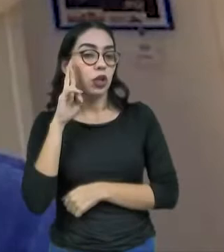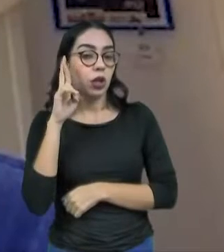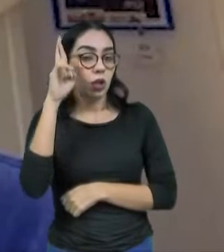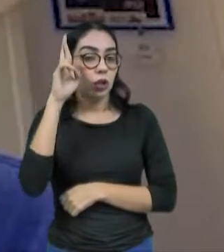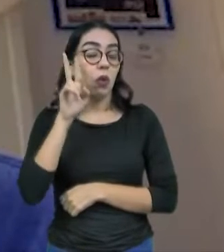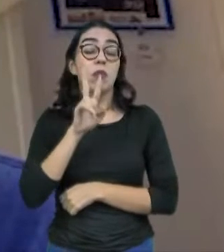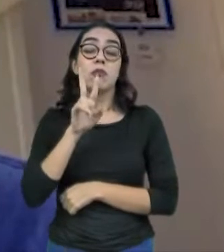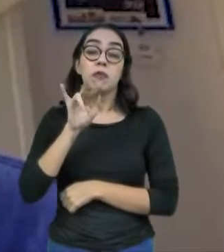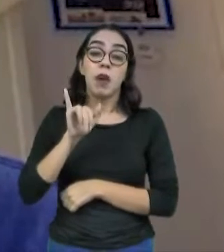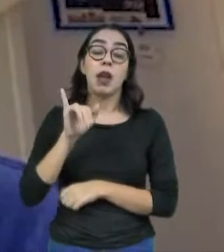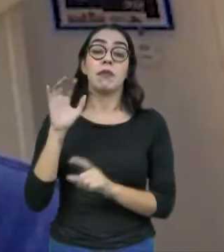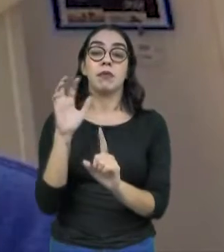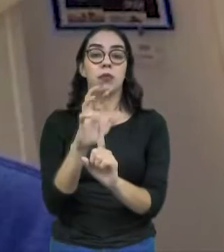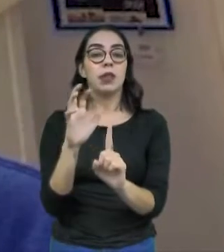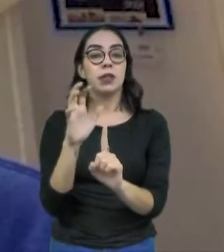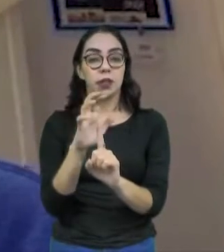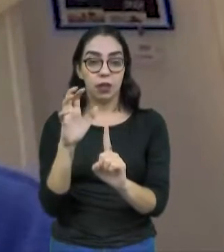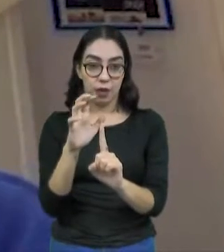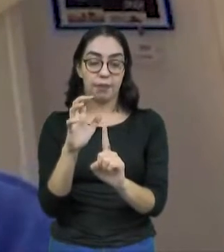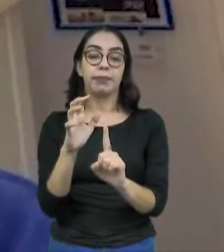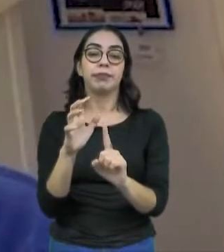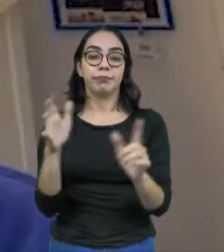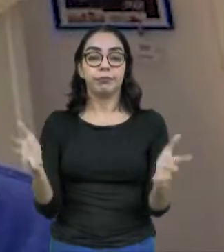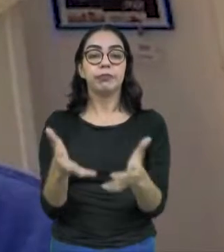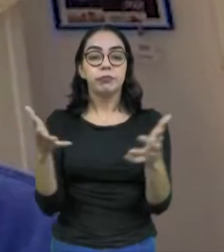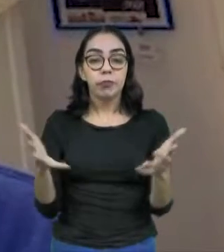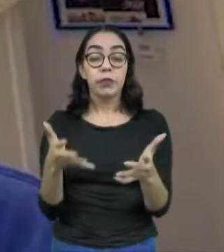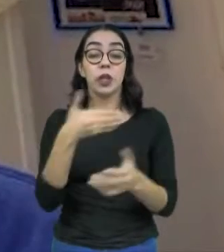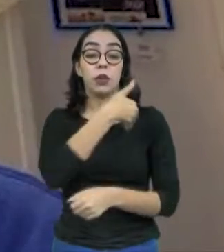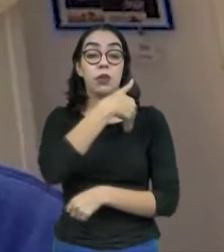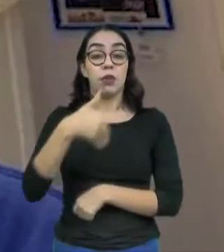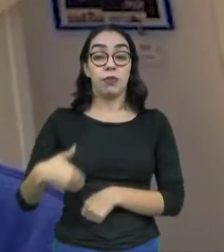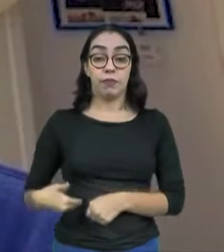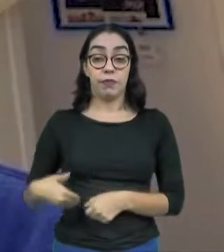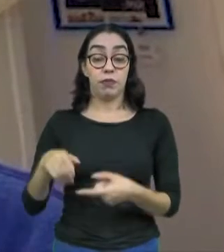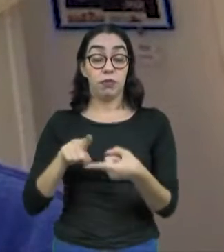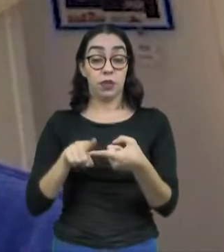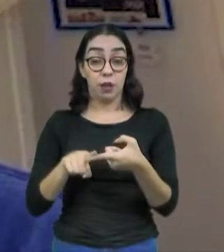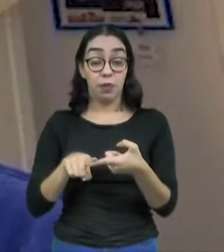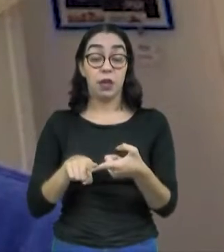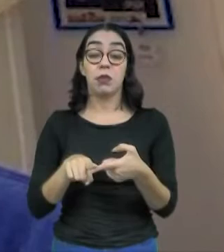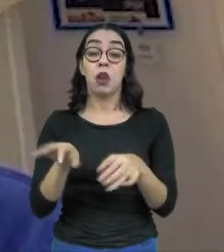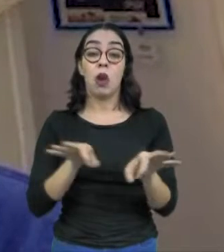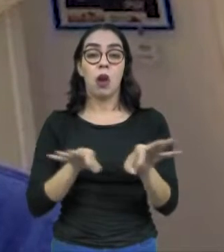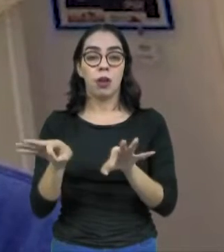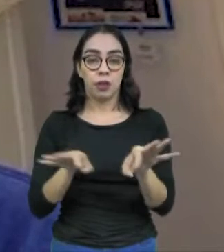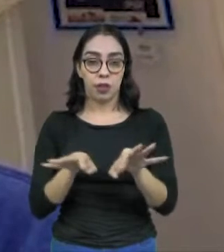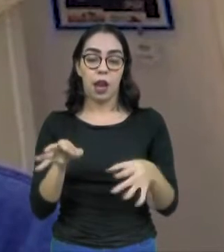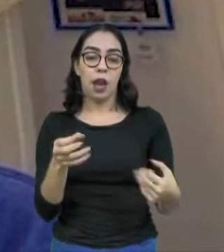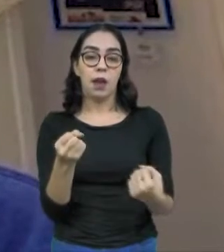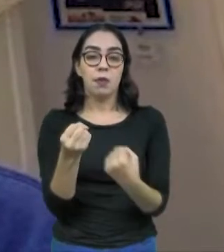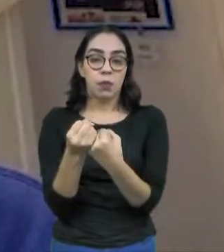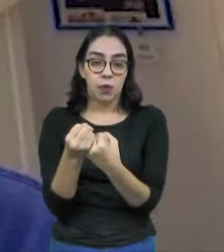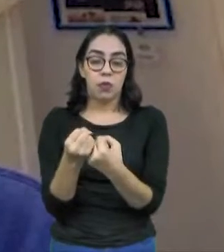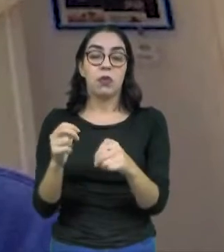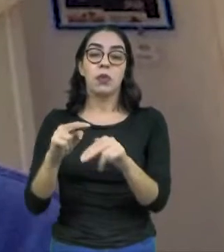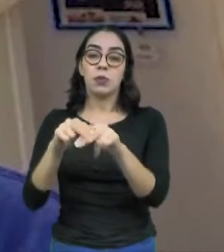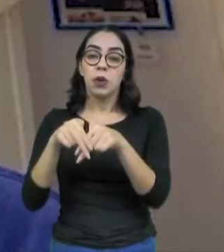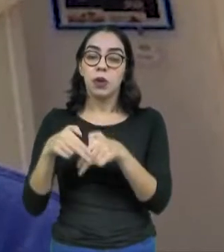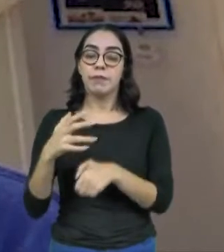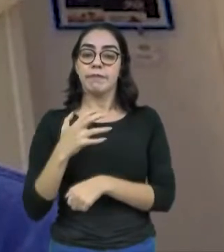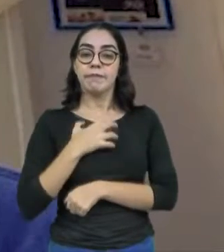cresce através das empresas. O governo precisa criar o ambiente econômico para isso. E os empresários precisam